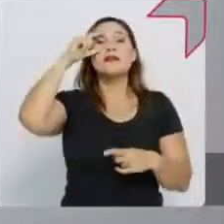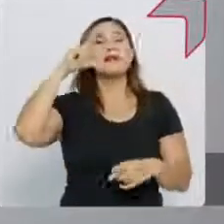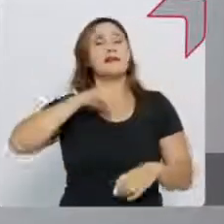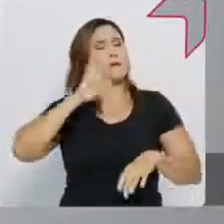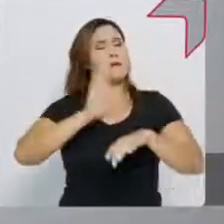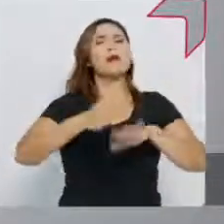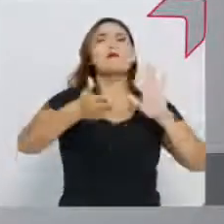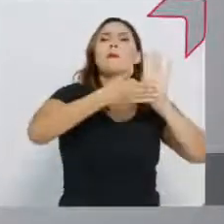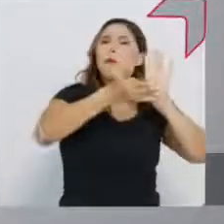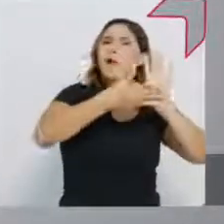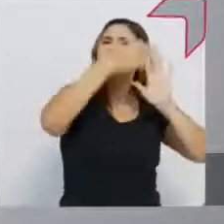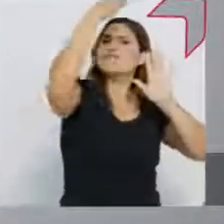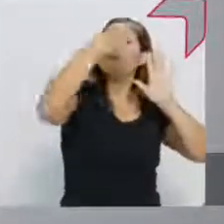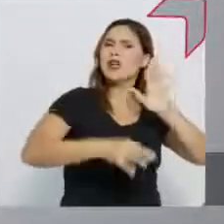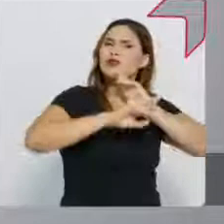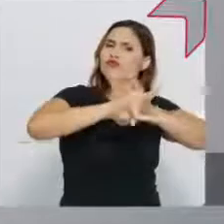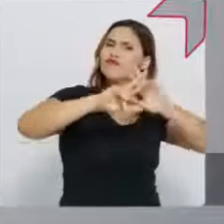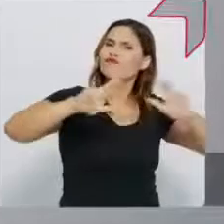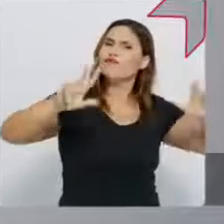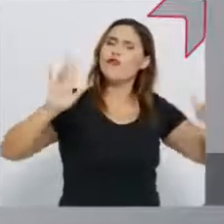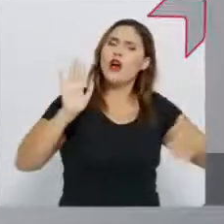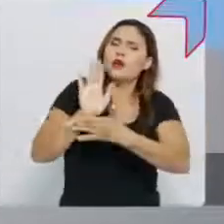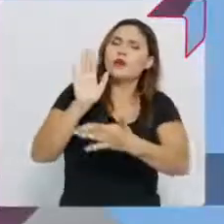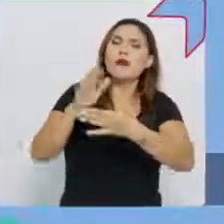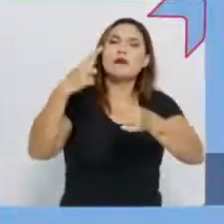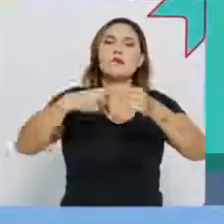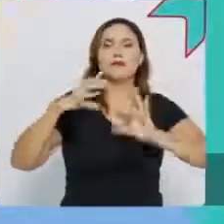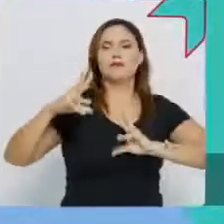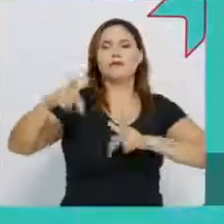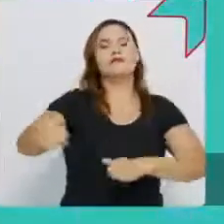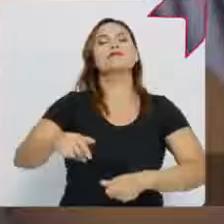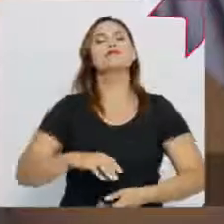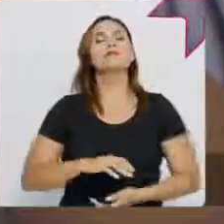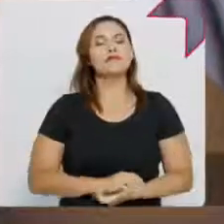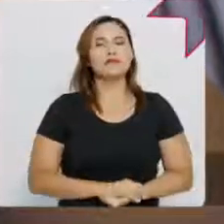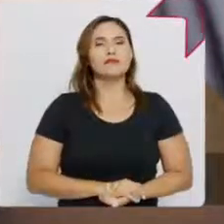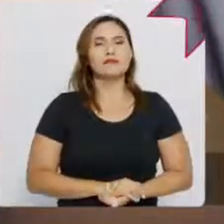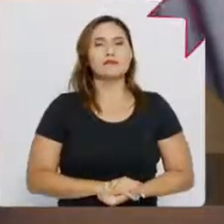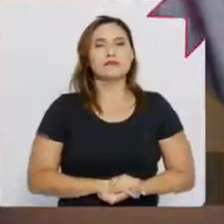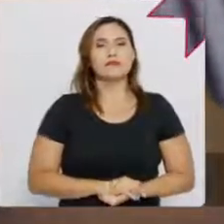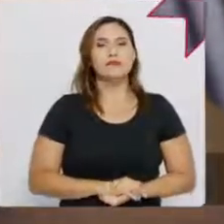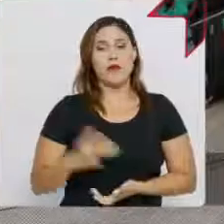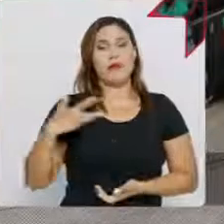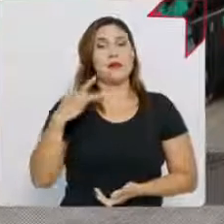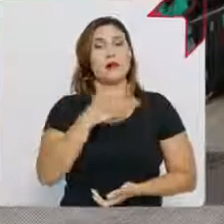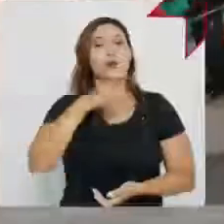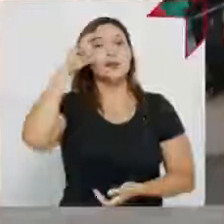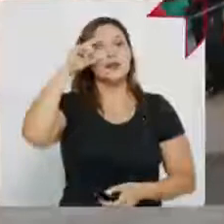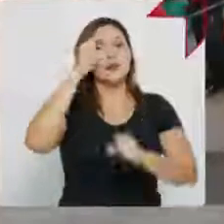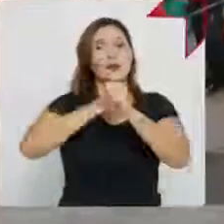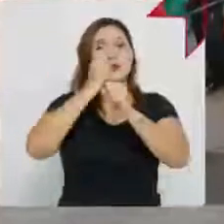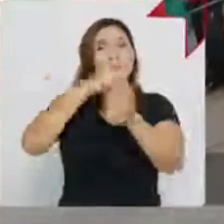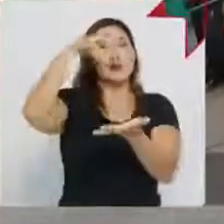propostas. Propostas em todas as áreas, que vão beneficiar a cidade inteira. Na saúde, Zé vai construir o Centro de Saúde da